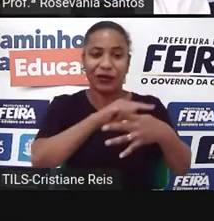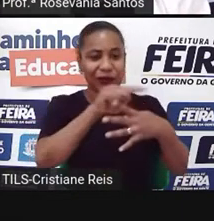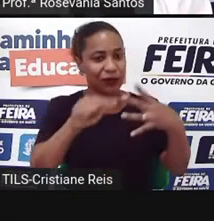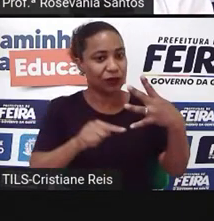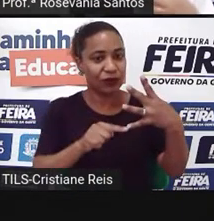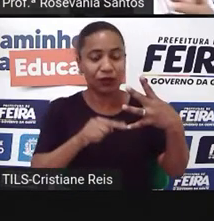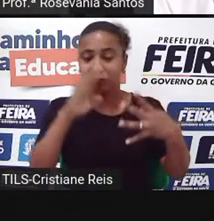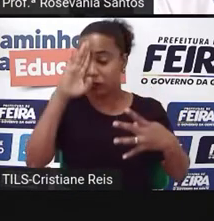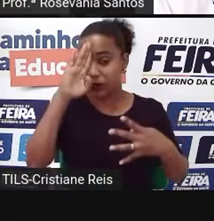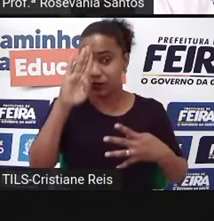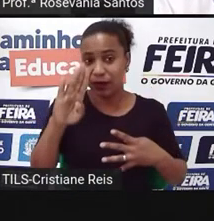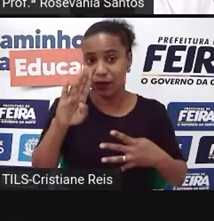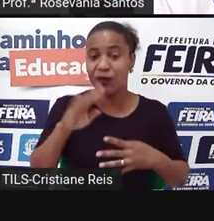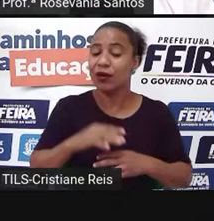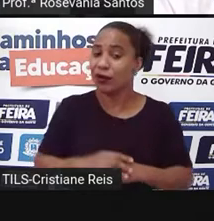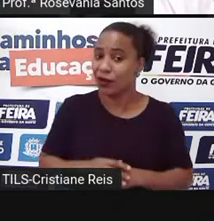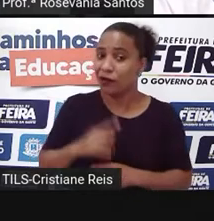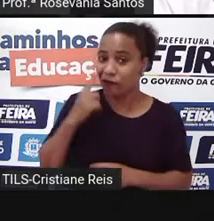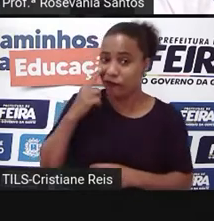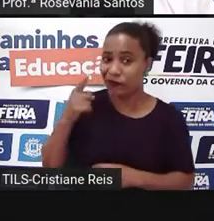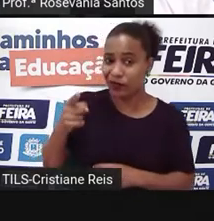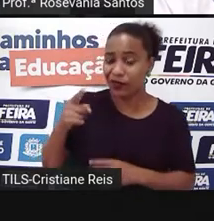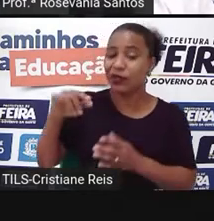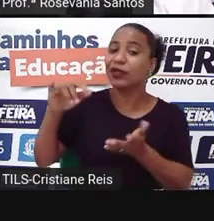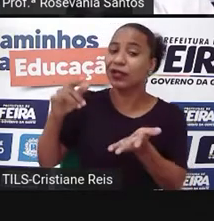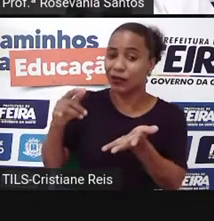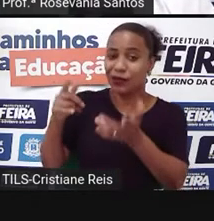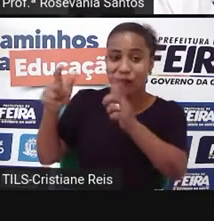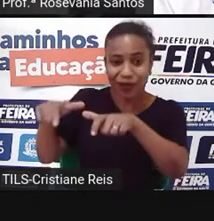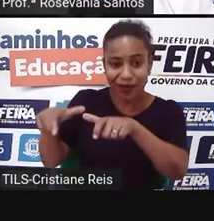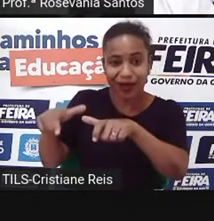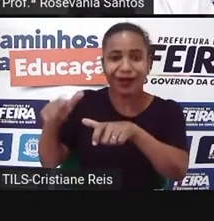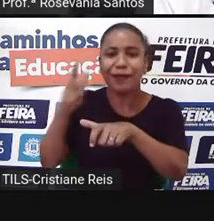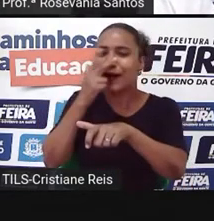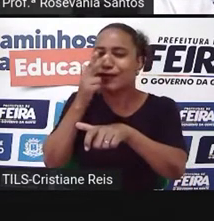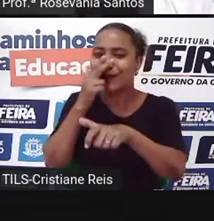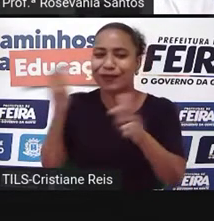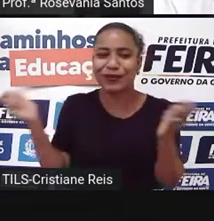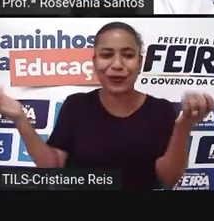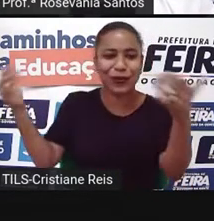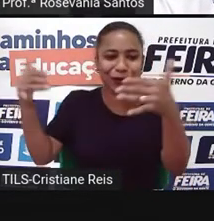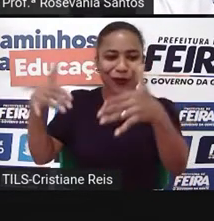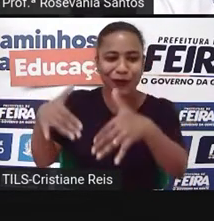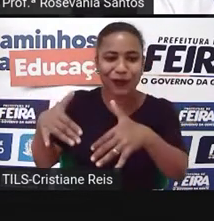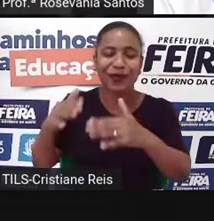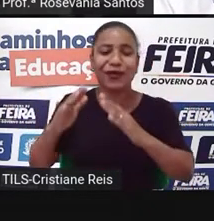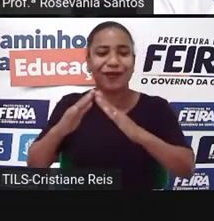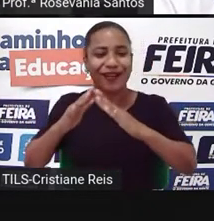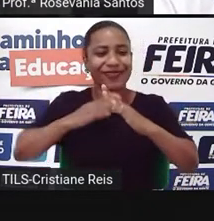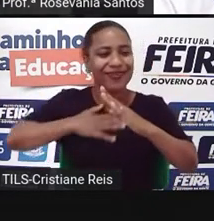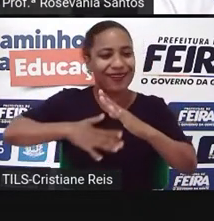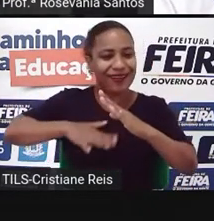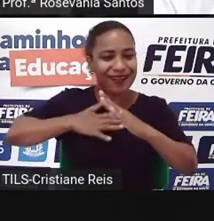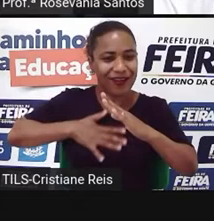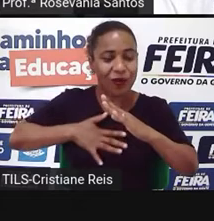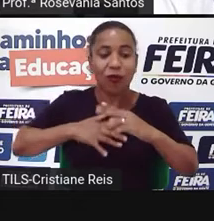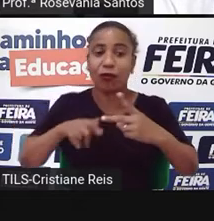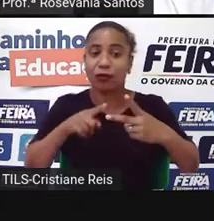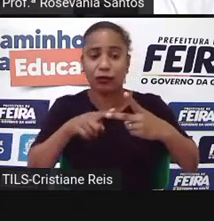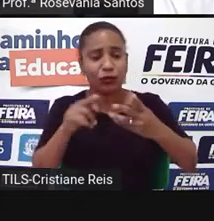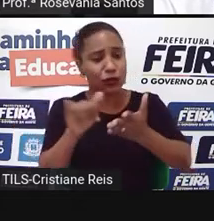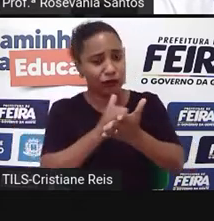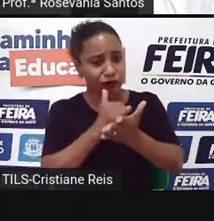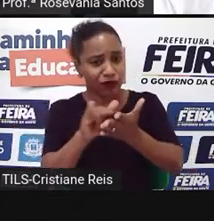vir morar. Nova York tem aquela agressividade, né, de seu coração econômico, de ter muitas